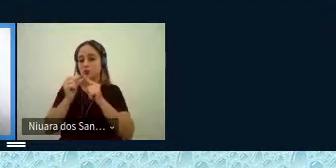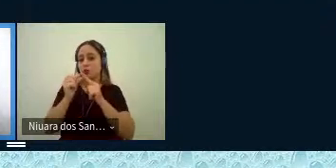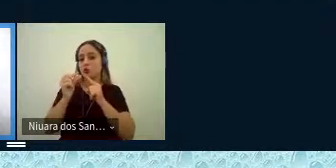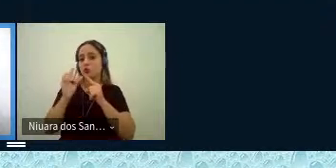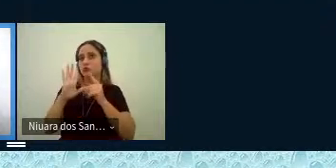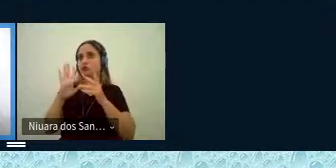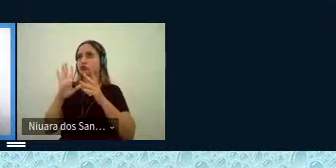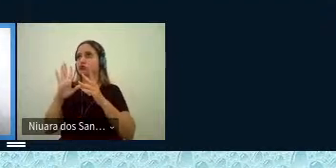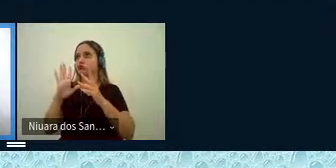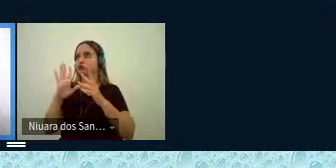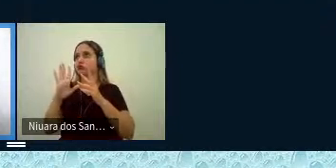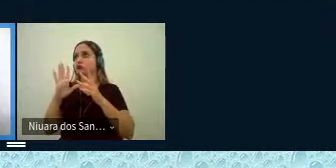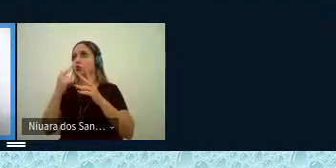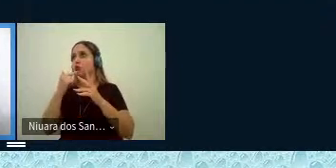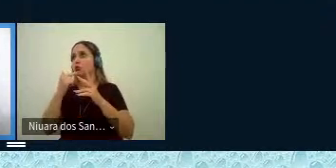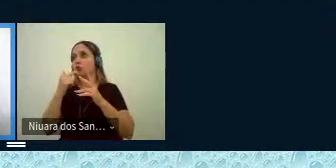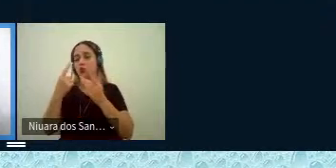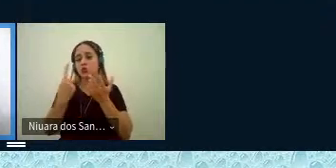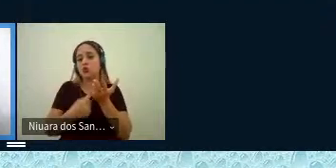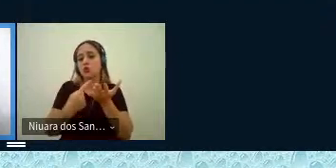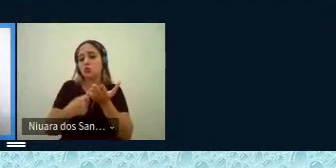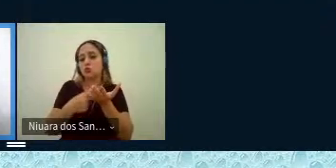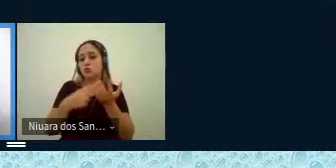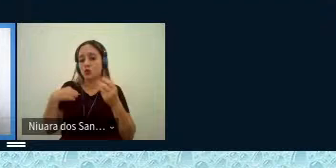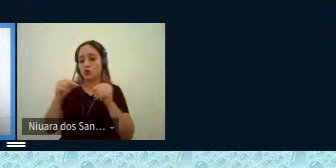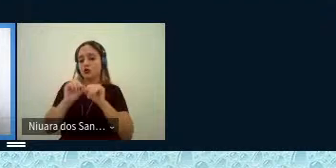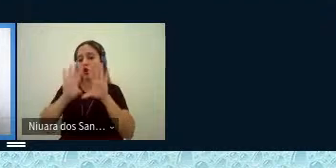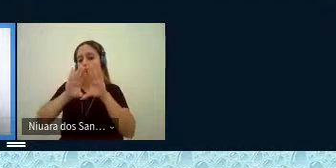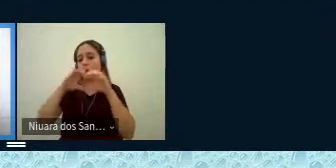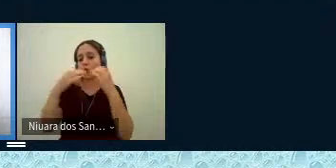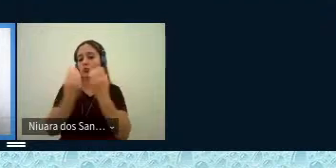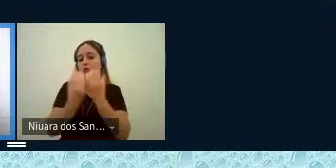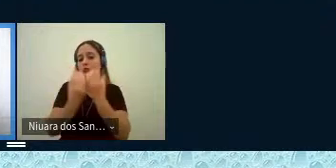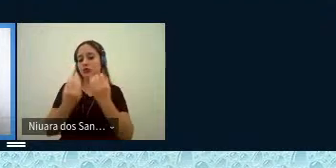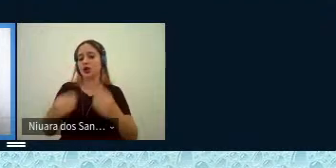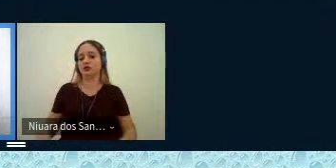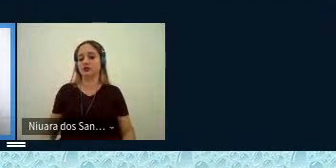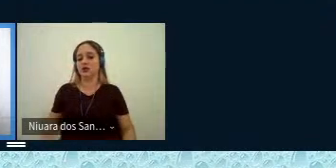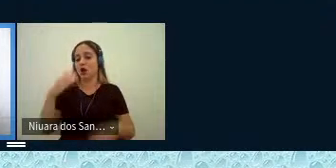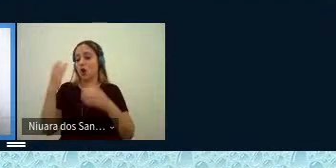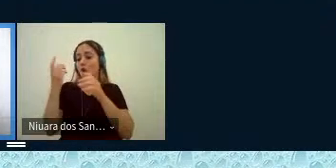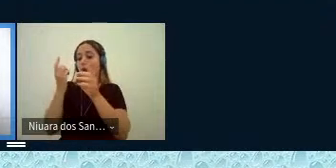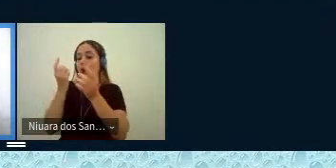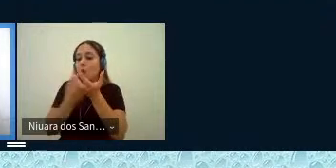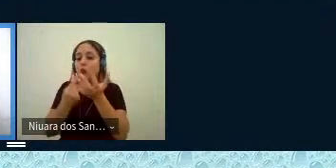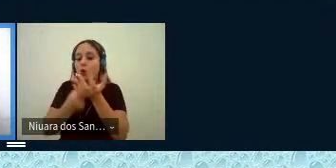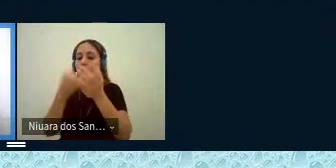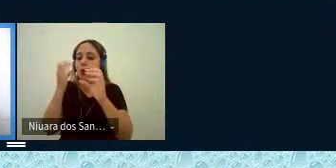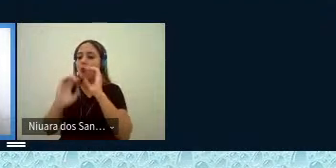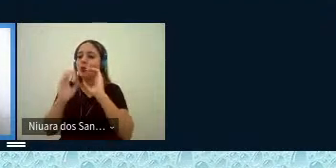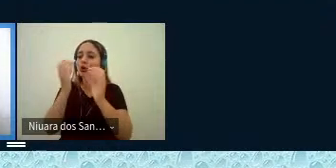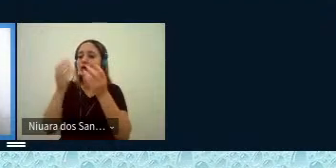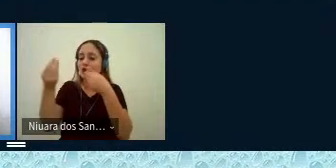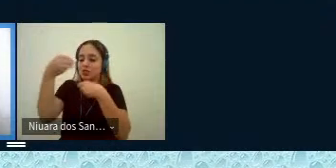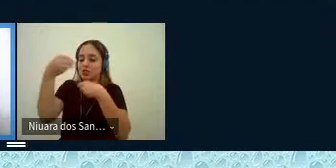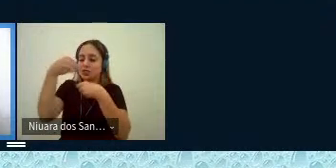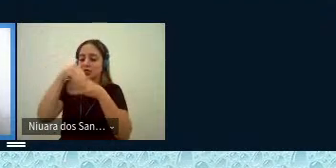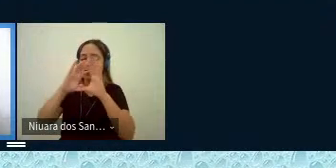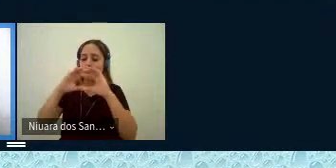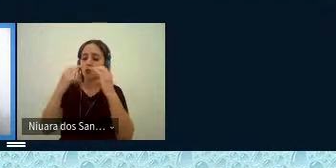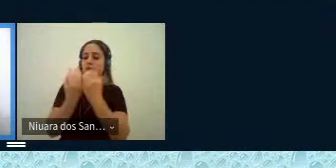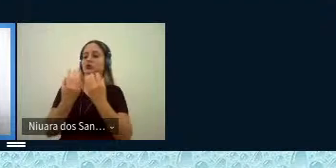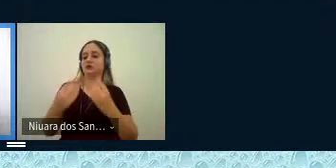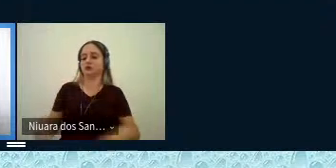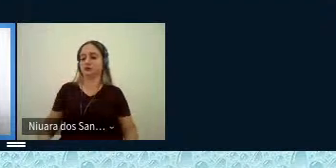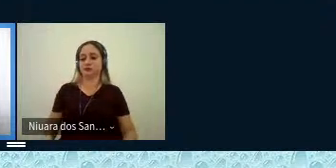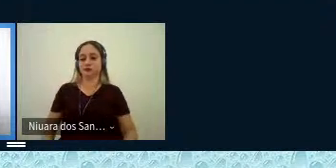são os acordos que são feitos entre as comunidades, acordos de comunicação que são feitos entre as comunidades. E